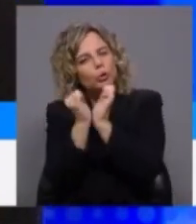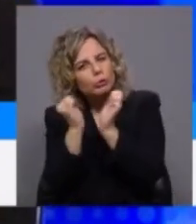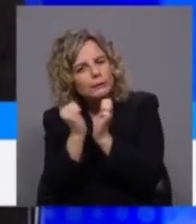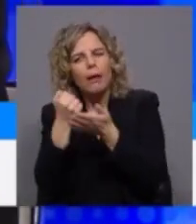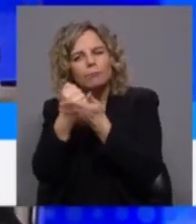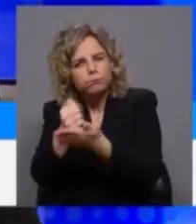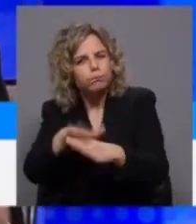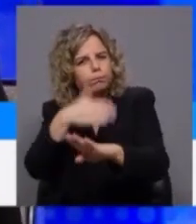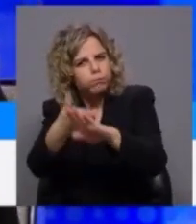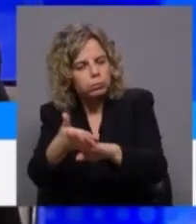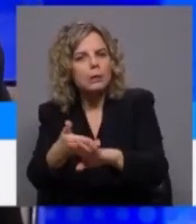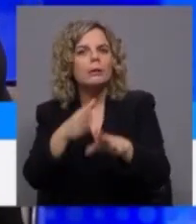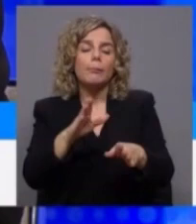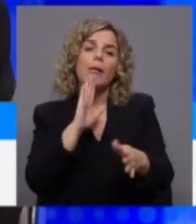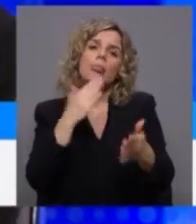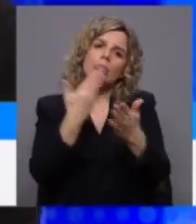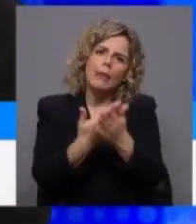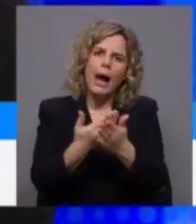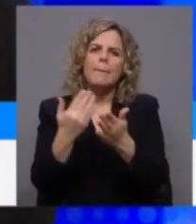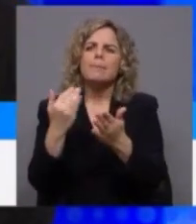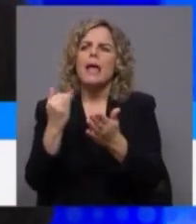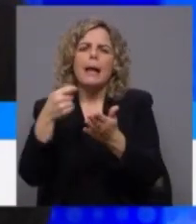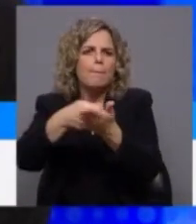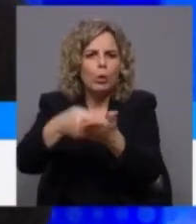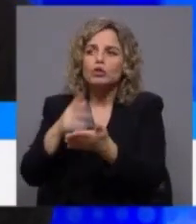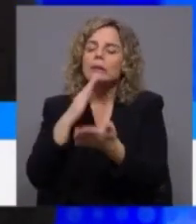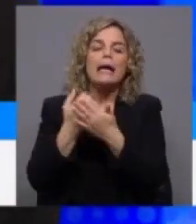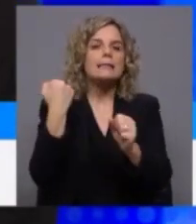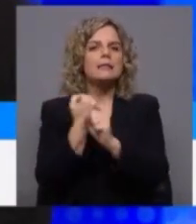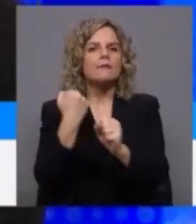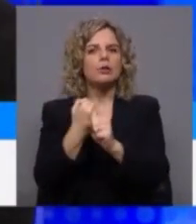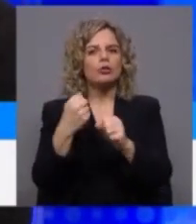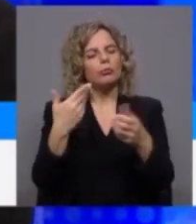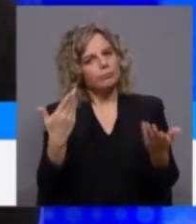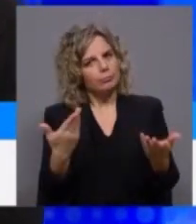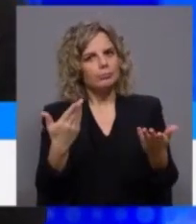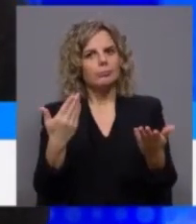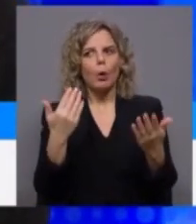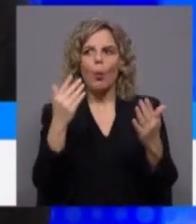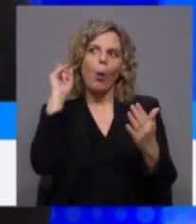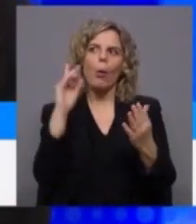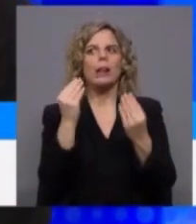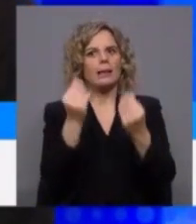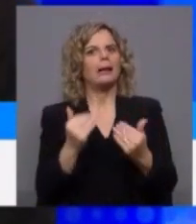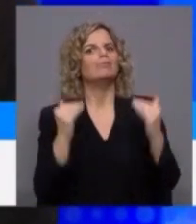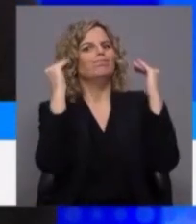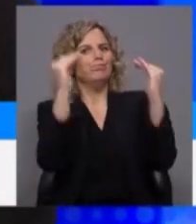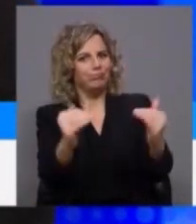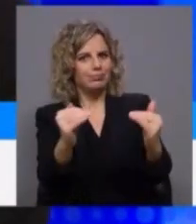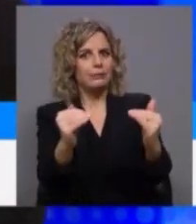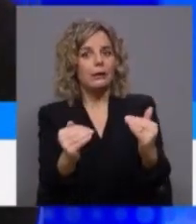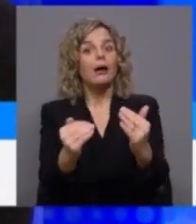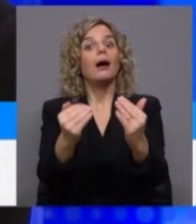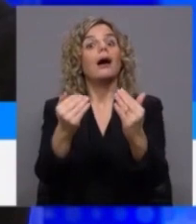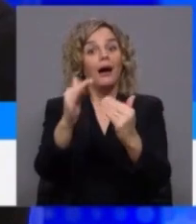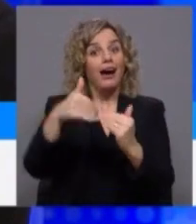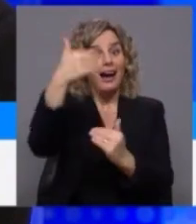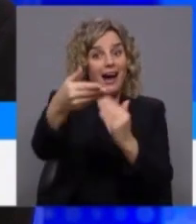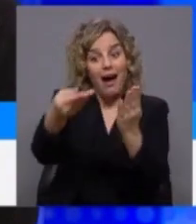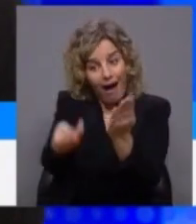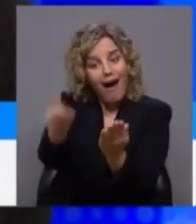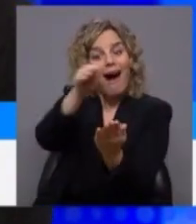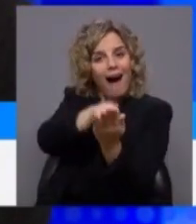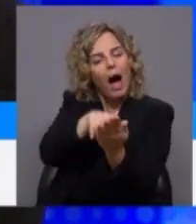uma maior coleta de impostos, ter serviços públicos de alta qualidade. Virar a página para o futuro é também optar pelo tipo de